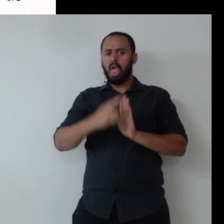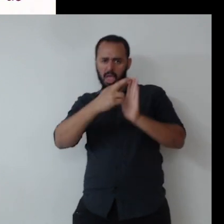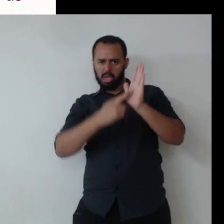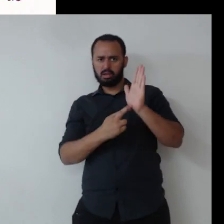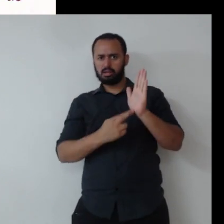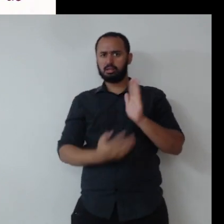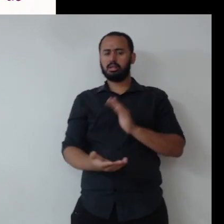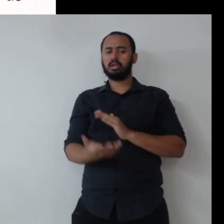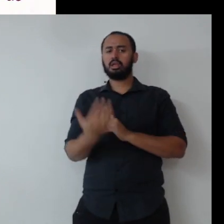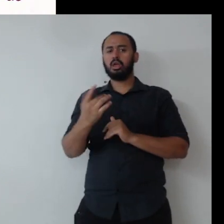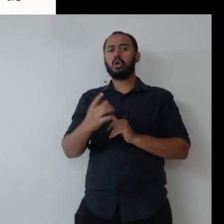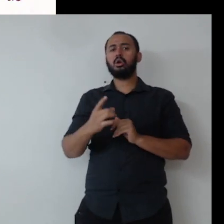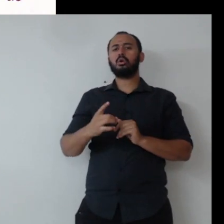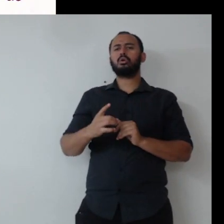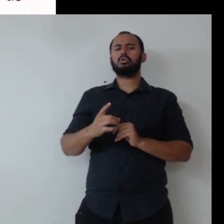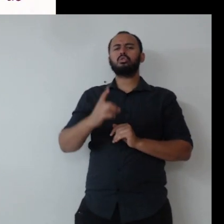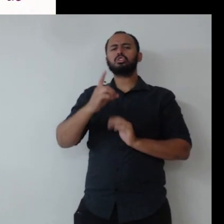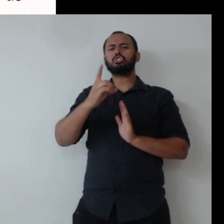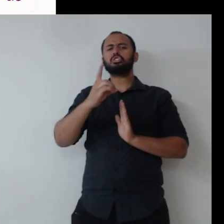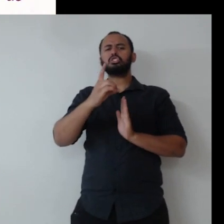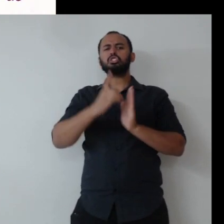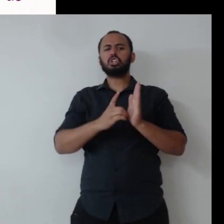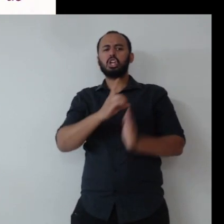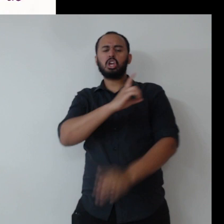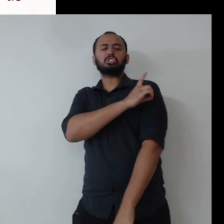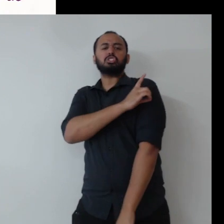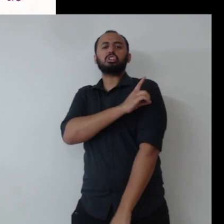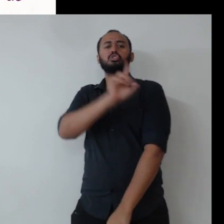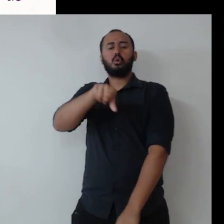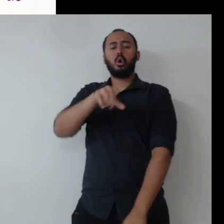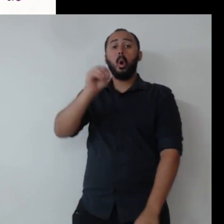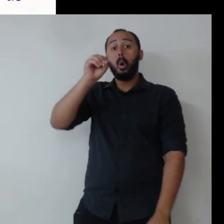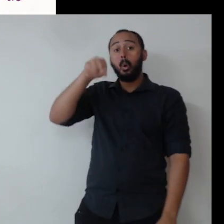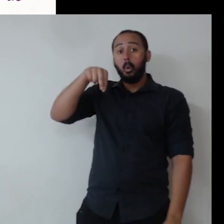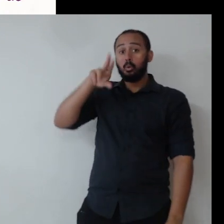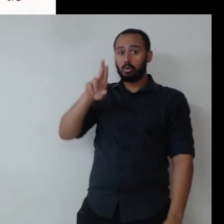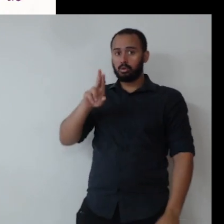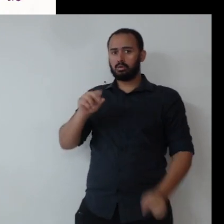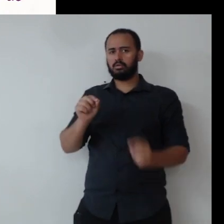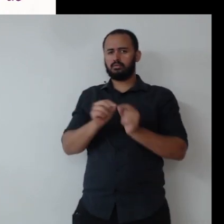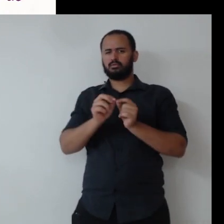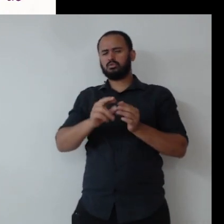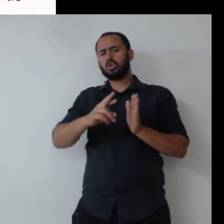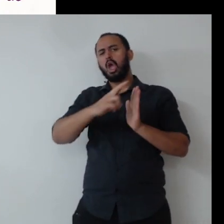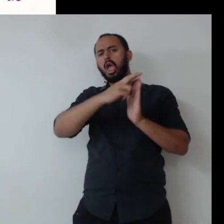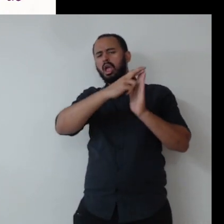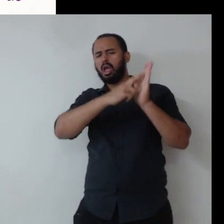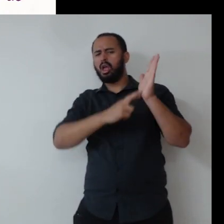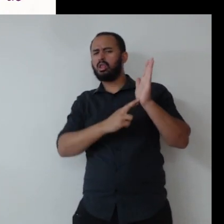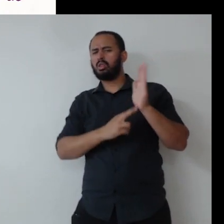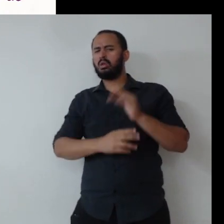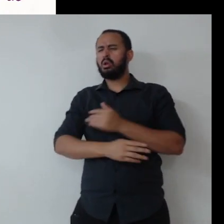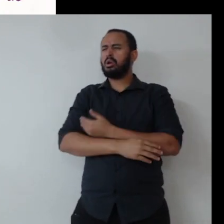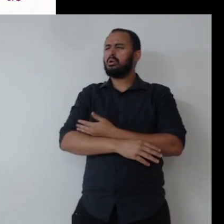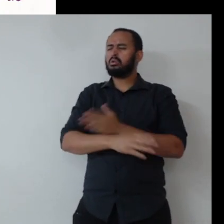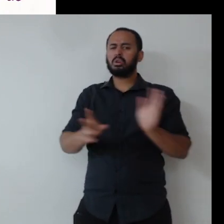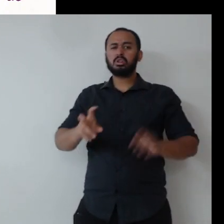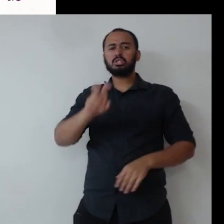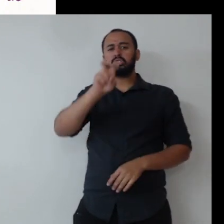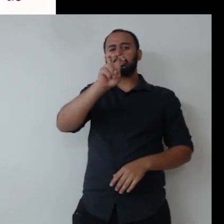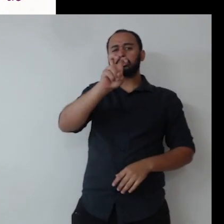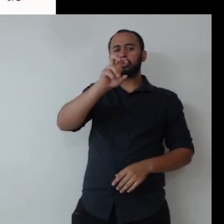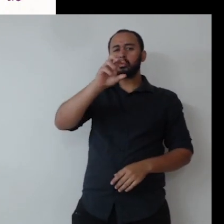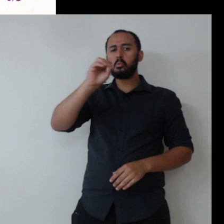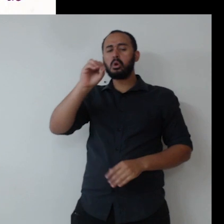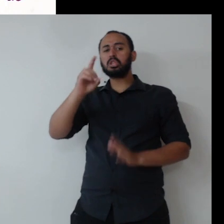Coffee Anão, em 2004, salvo engano, ele publicou um relatório para 50 CEOs de empresas. Olha como é que nasce no setor